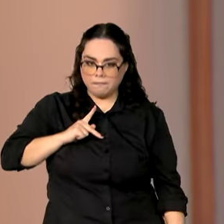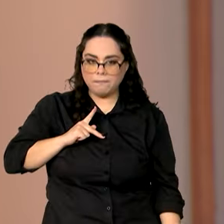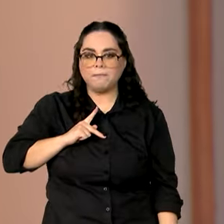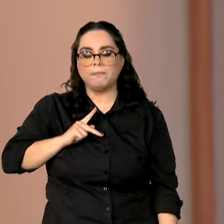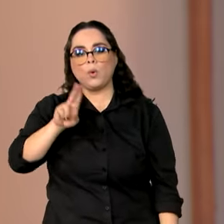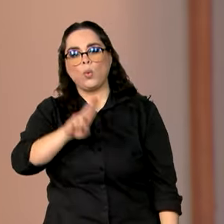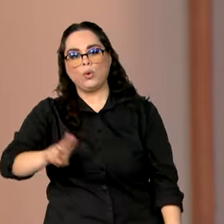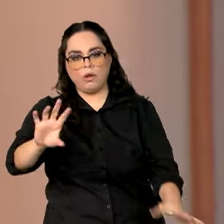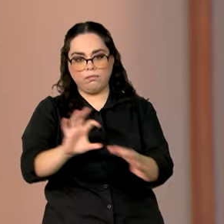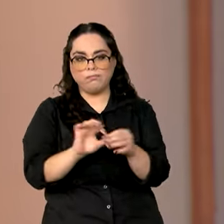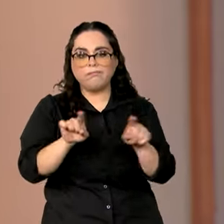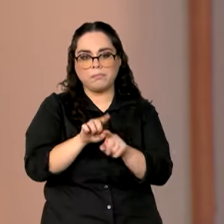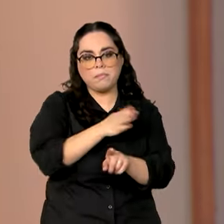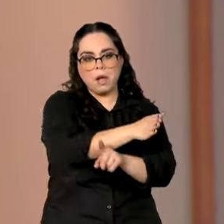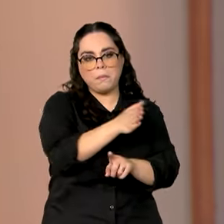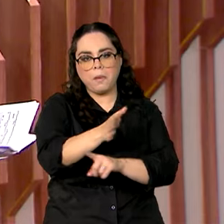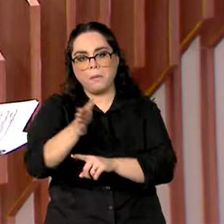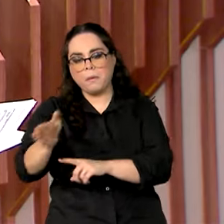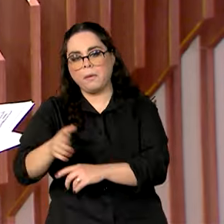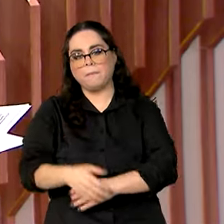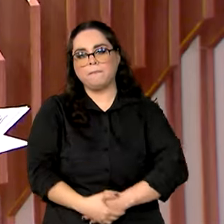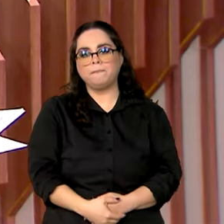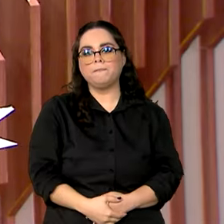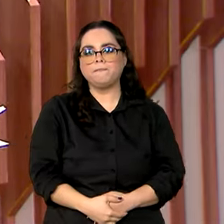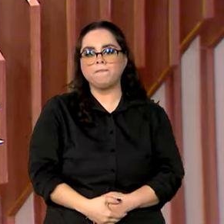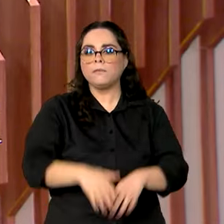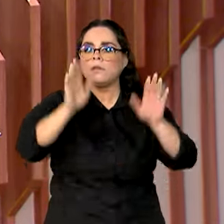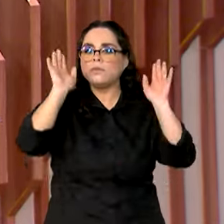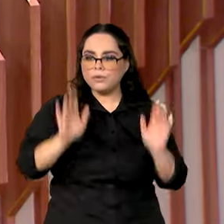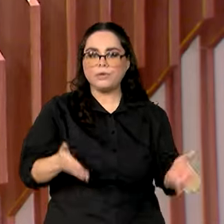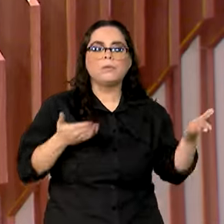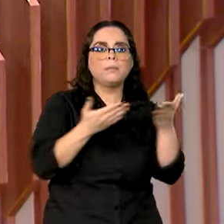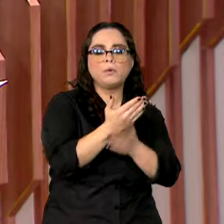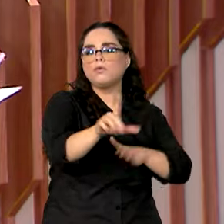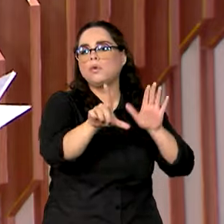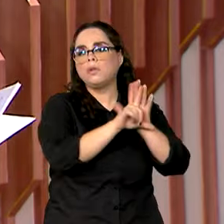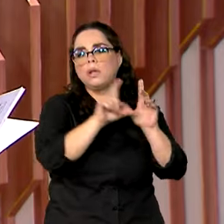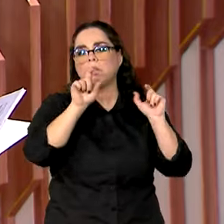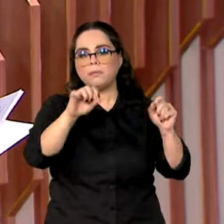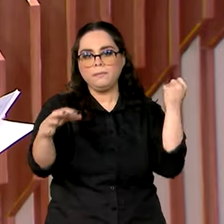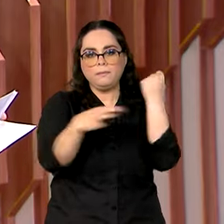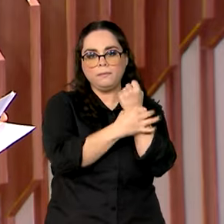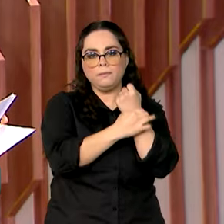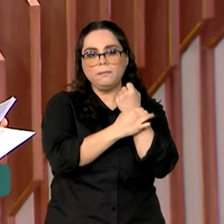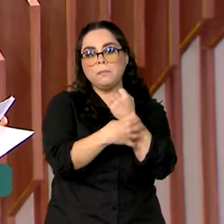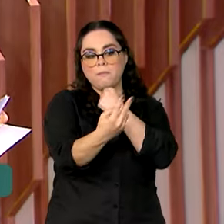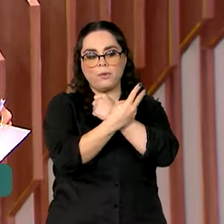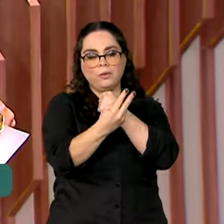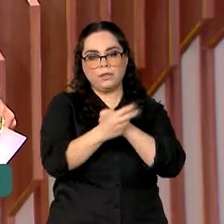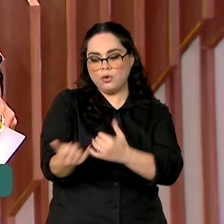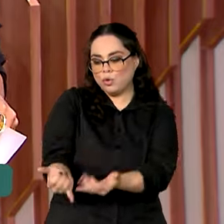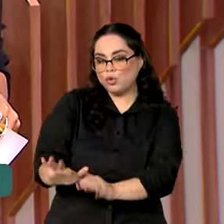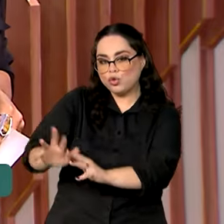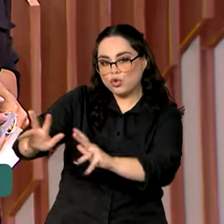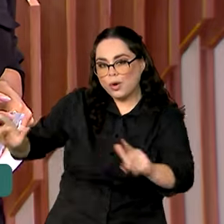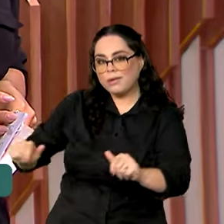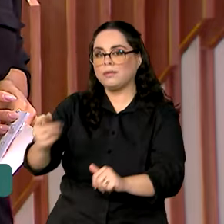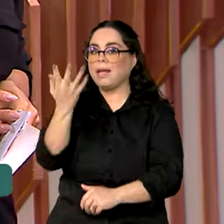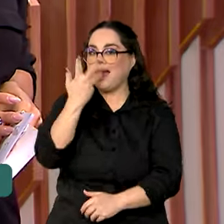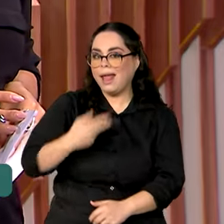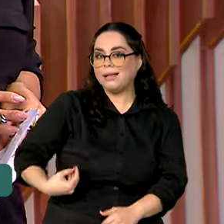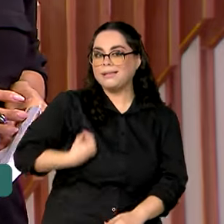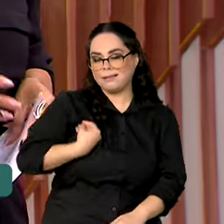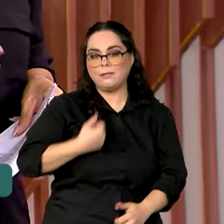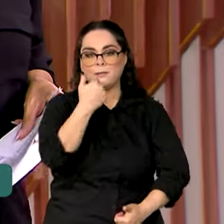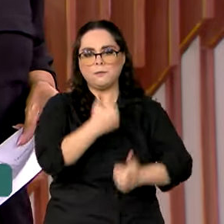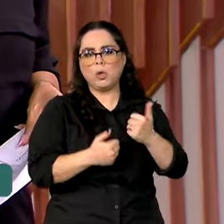defensoria pública da União. E foi sancionada uma lei que garante proteção para jovens e crianças nos esportes. O